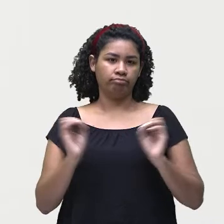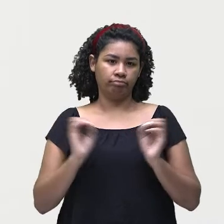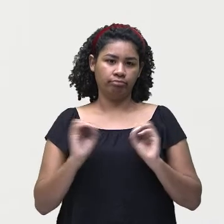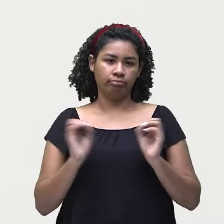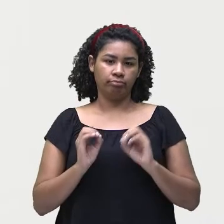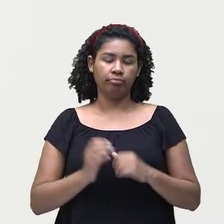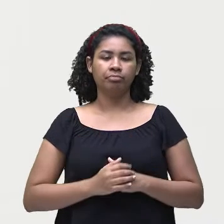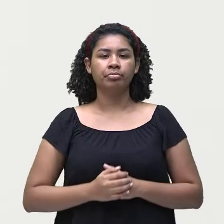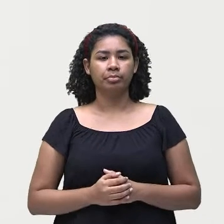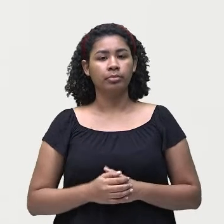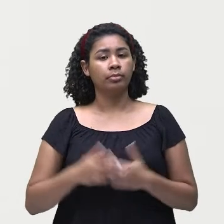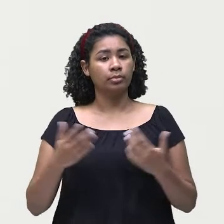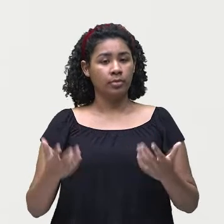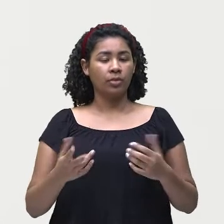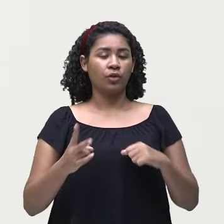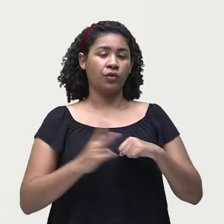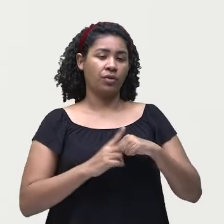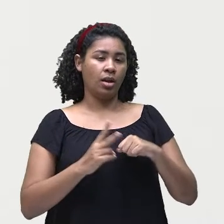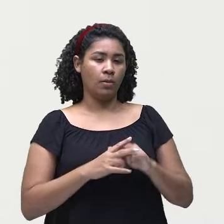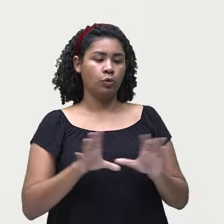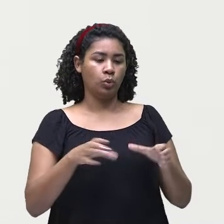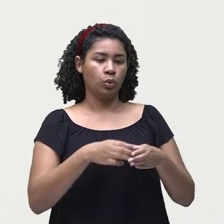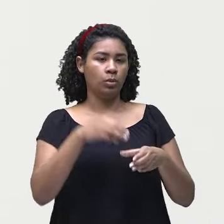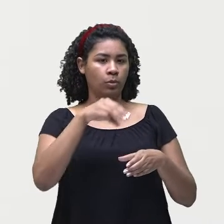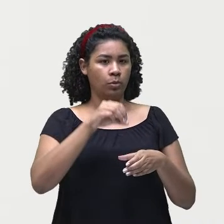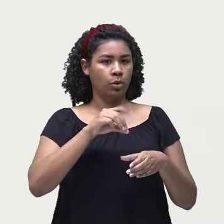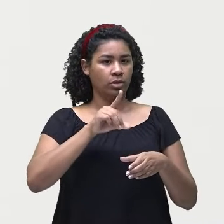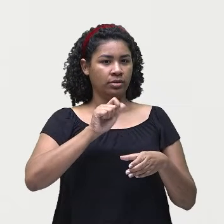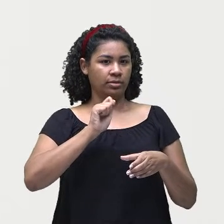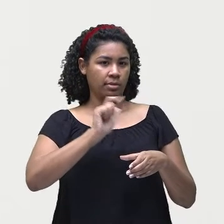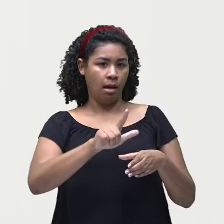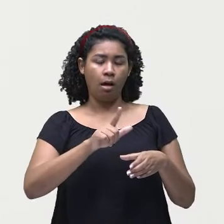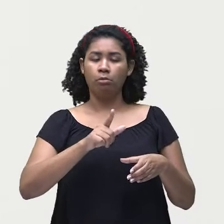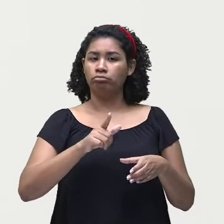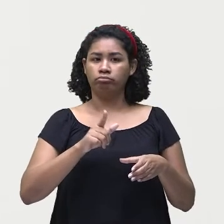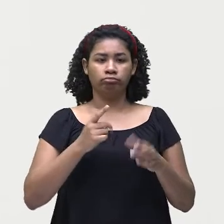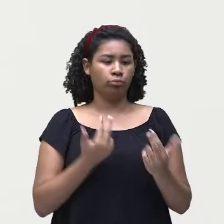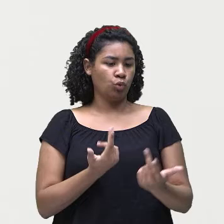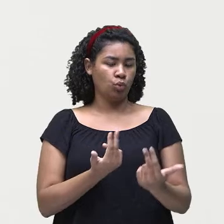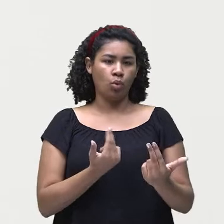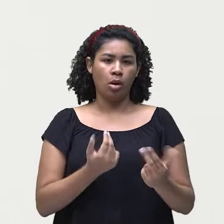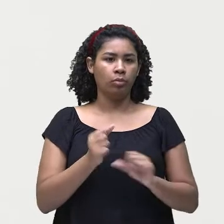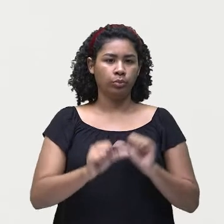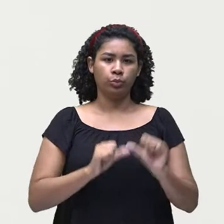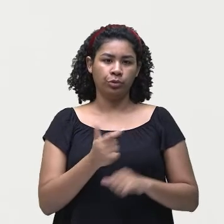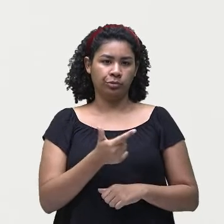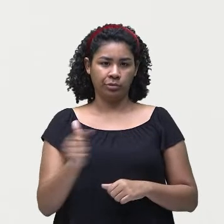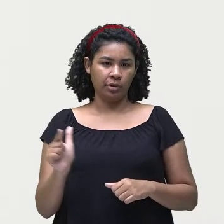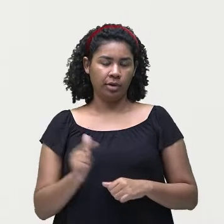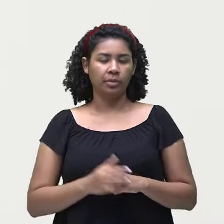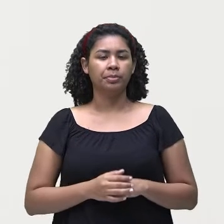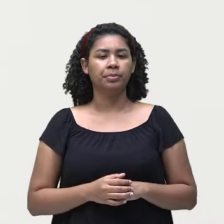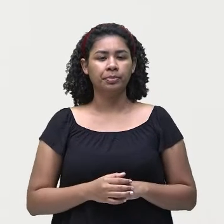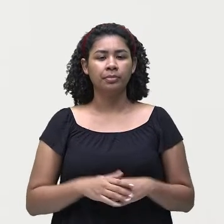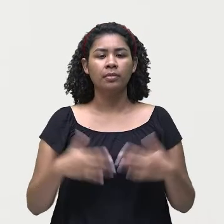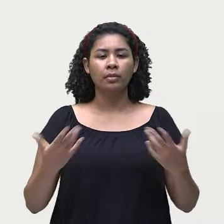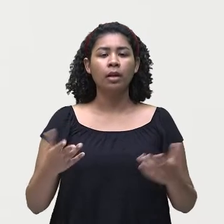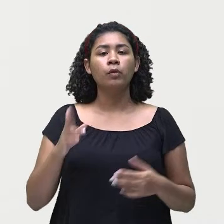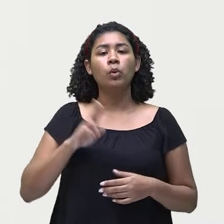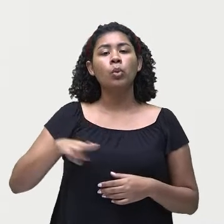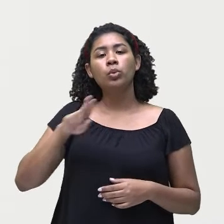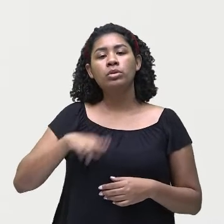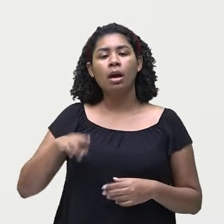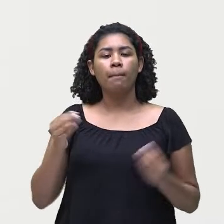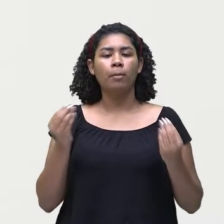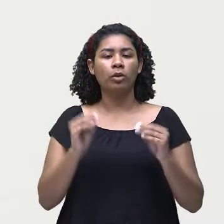terceira pessoa, o verbo modal, ele é usado da mesma maneira para todos os sujeitos. Então, como é que eu vou dizer que a Vitória não